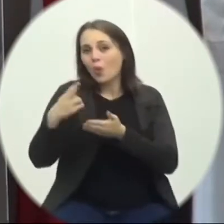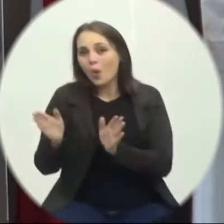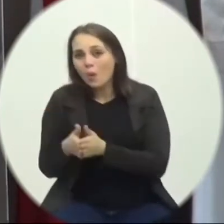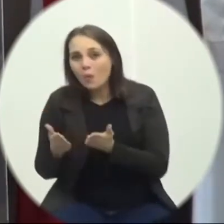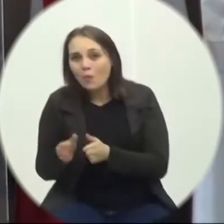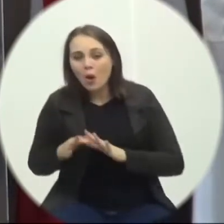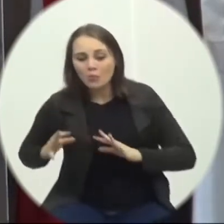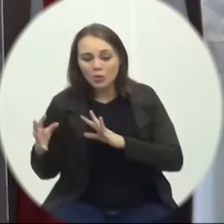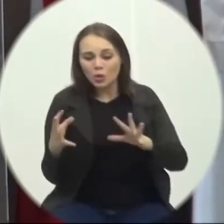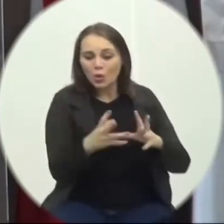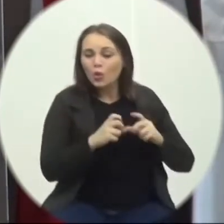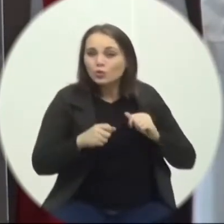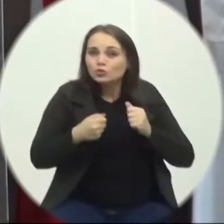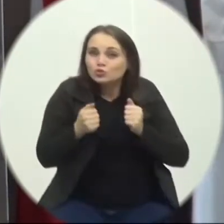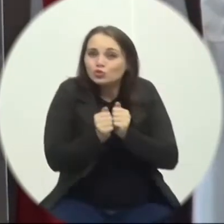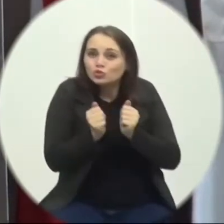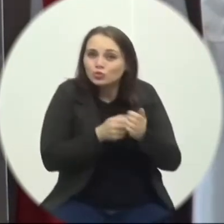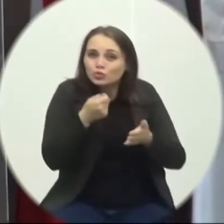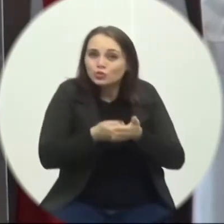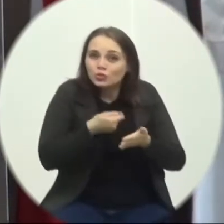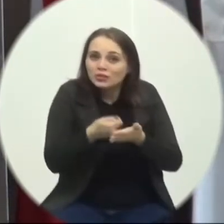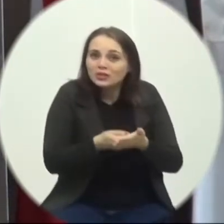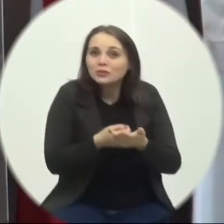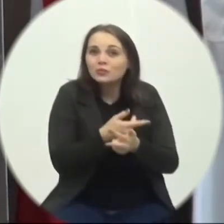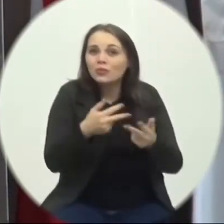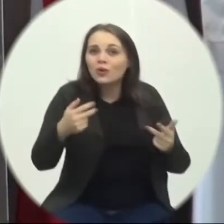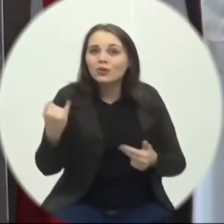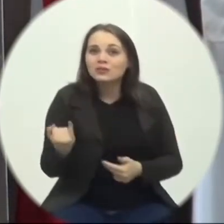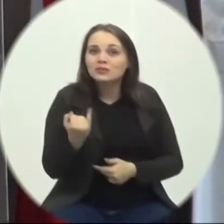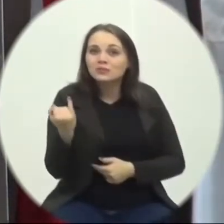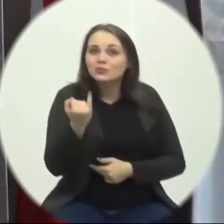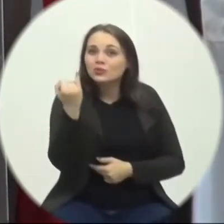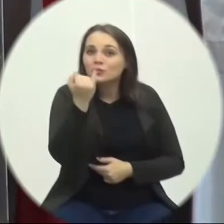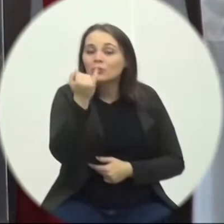um bem tão valioso Conhecido como o ar